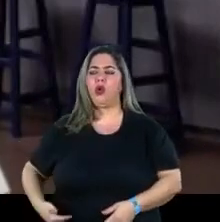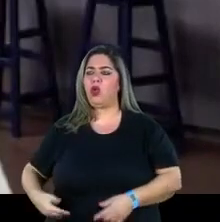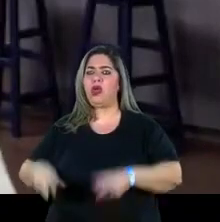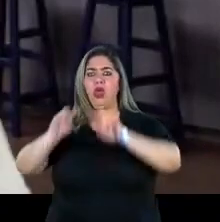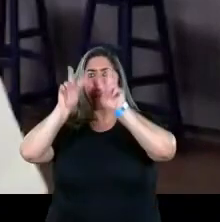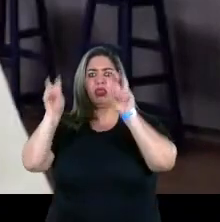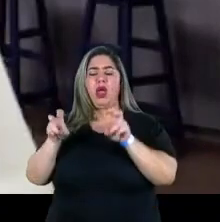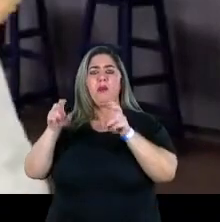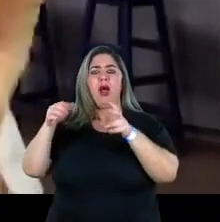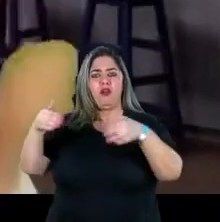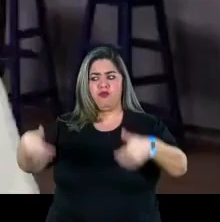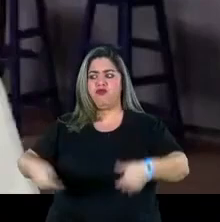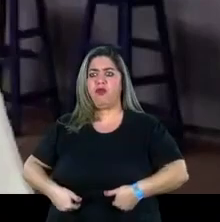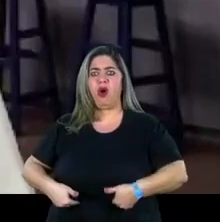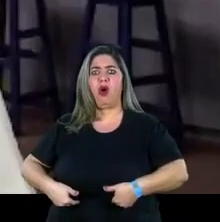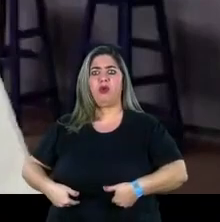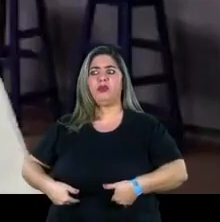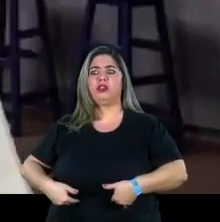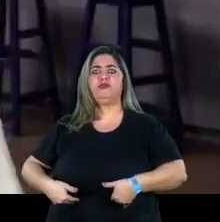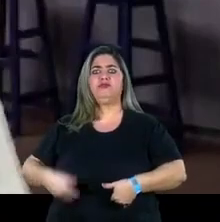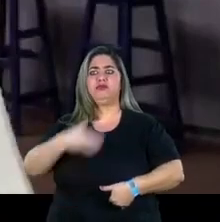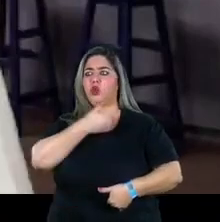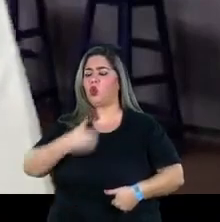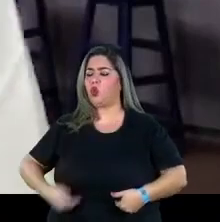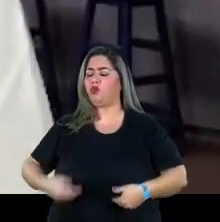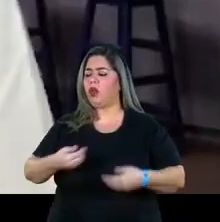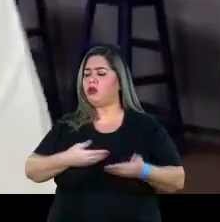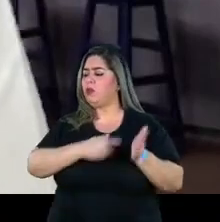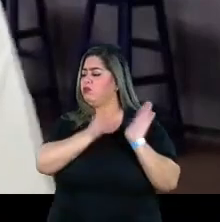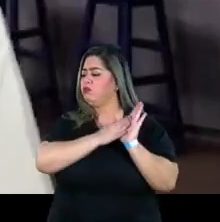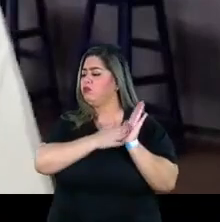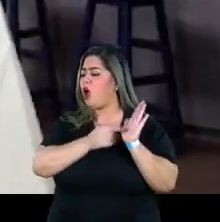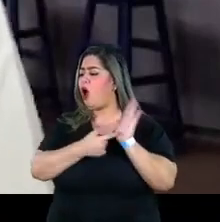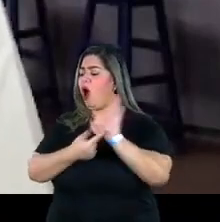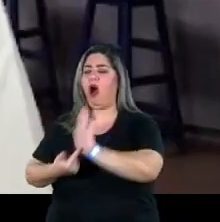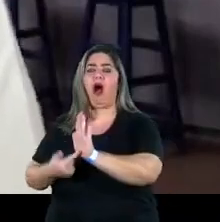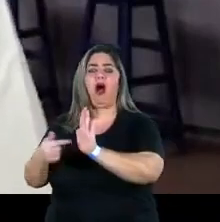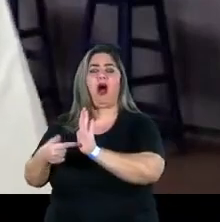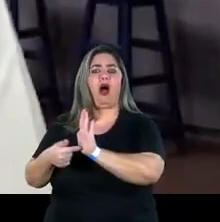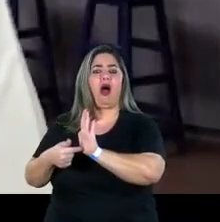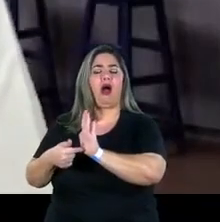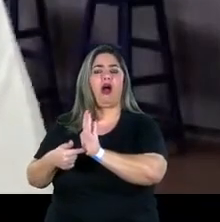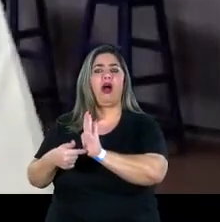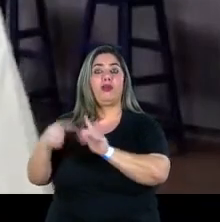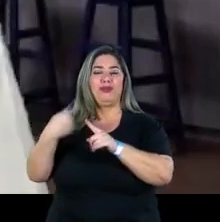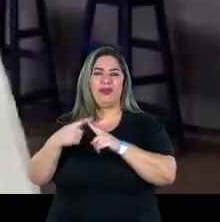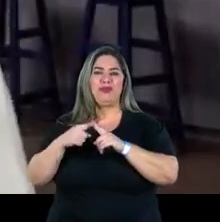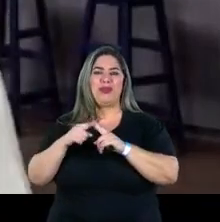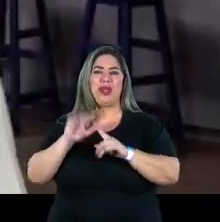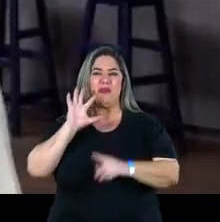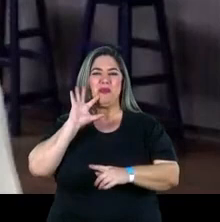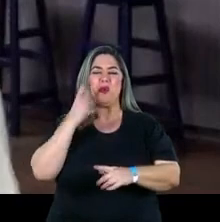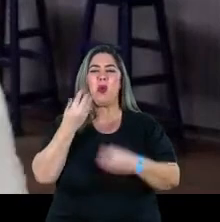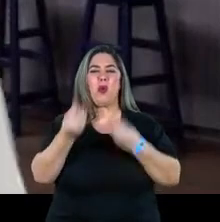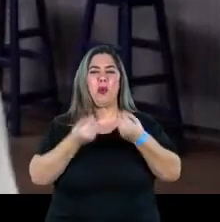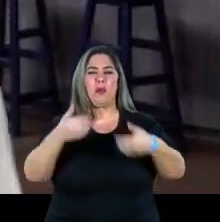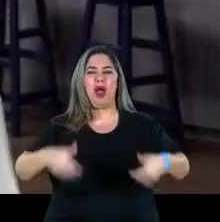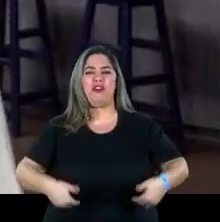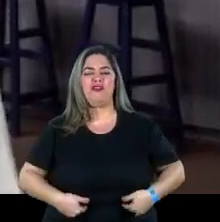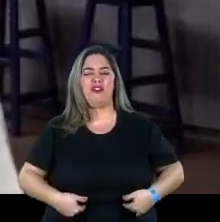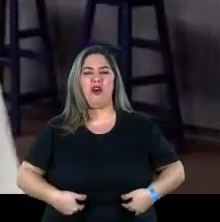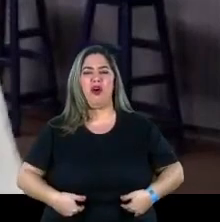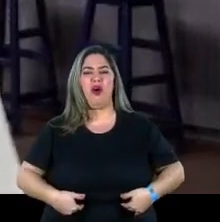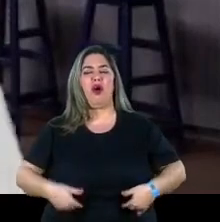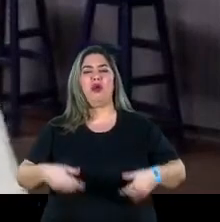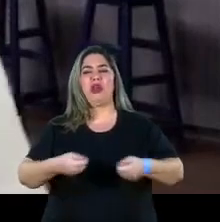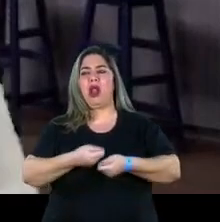fome na mesa do governo, porque a gente sabe que a solução da fome não é a curva, não é a ação